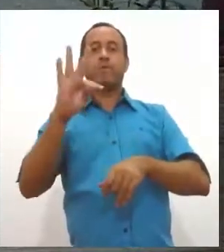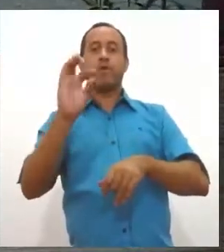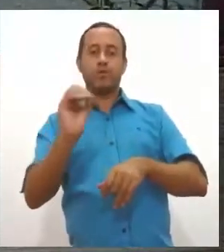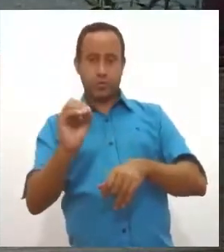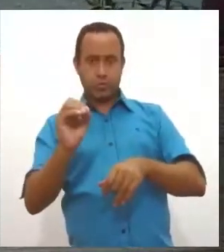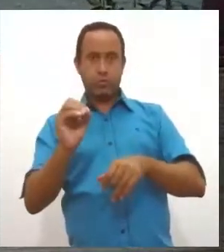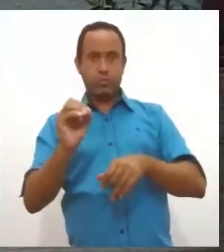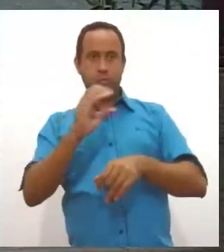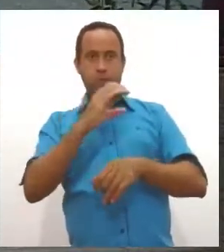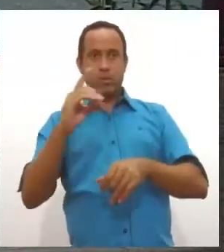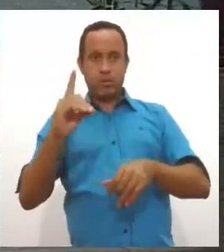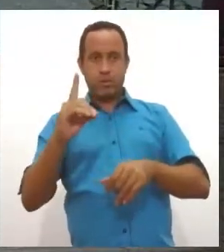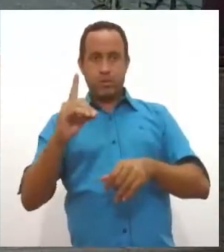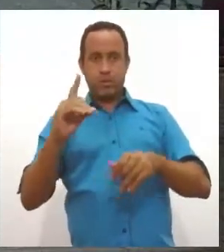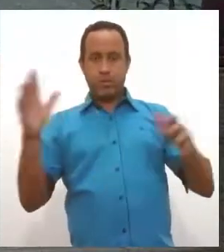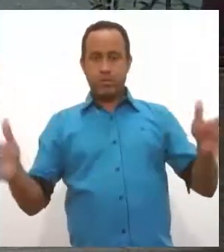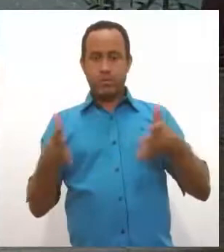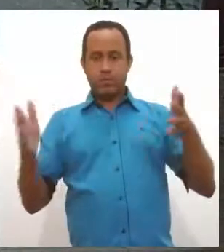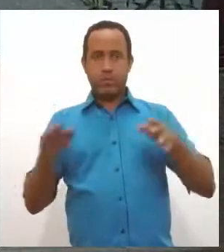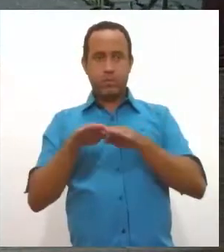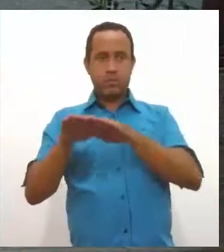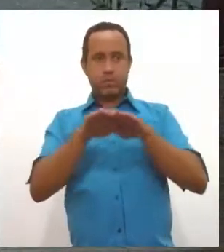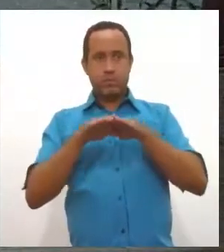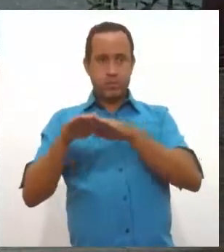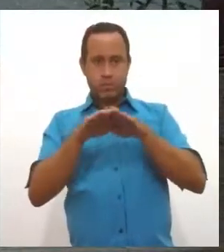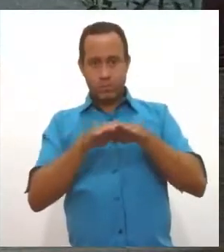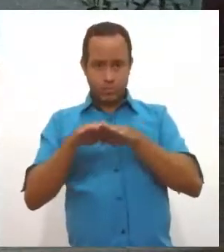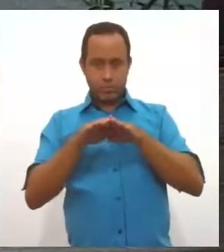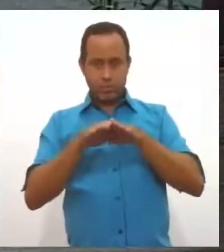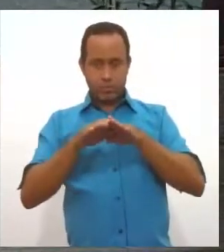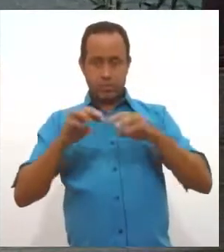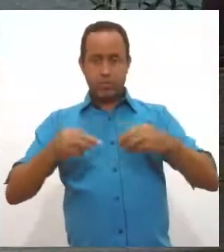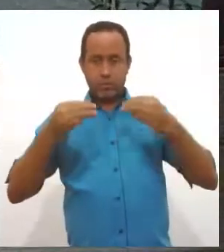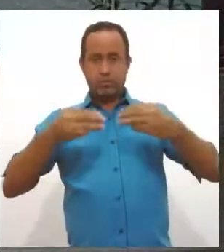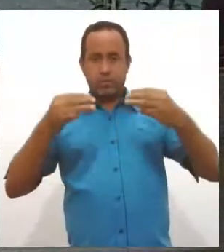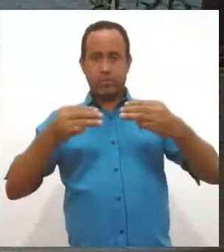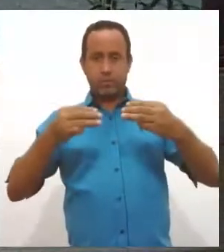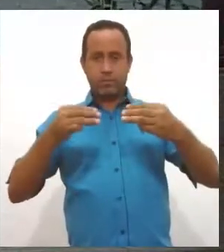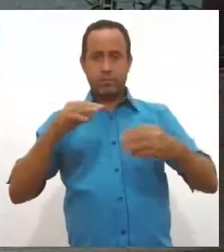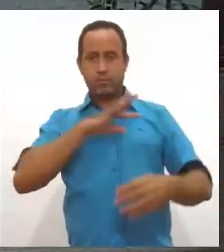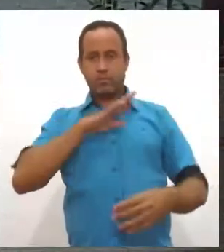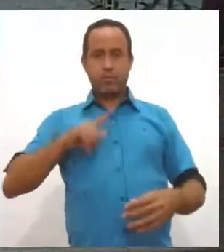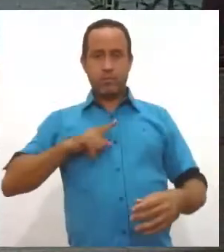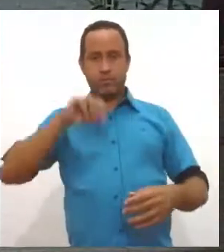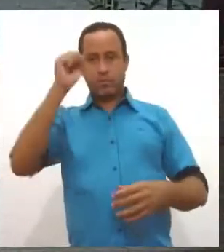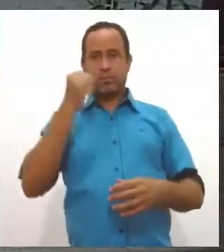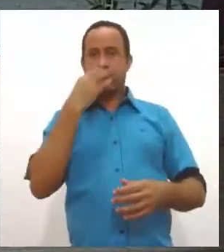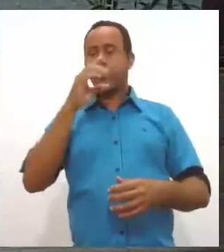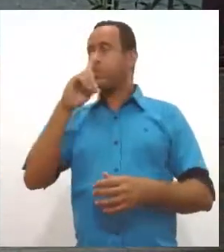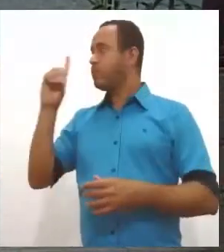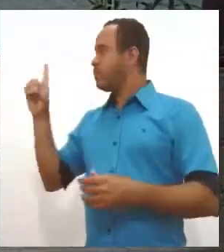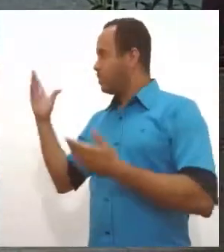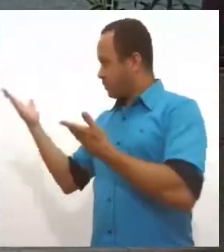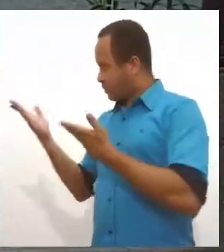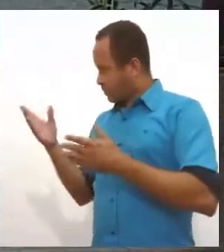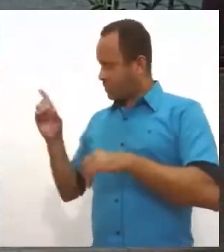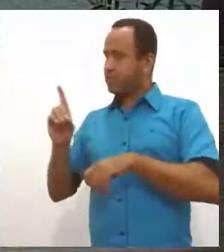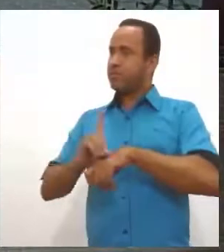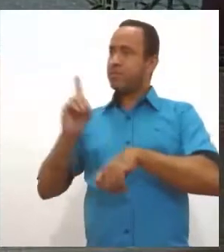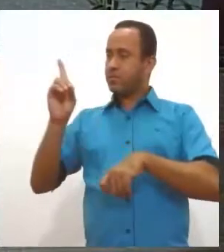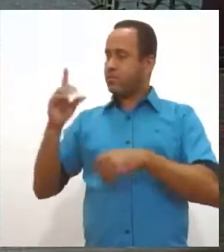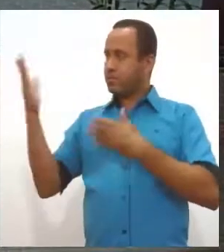é coordenador de promoção da igualdade étnico-racial do Ministério Público de Sergipe. Doutor Fausto, muito bom dia. Seja bem-vindo ao Jornal da Lese.